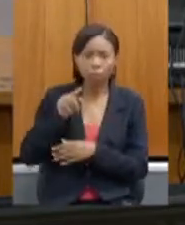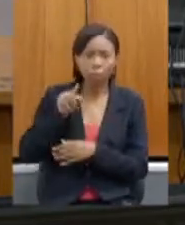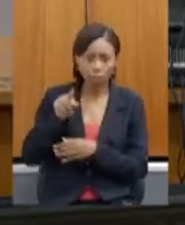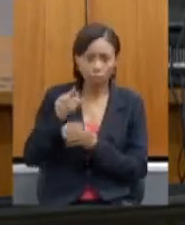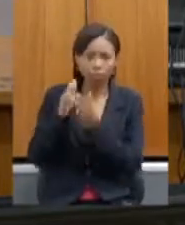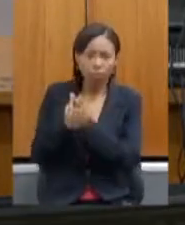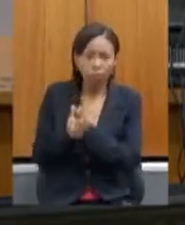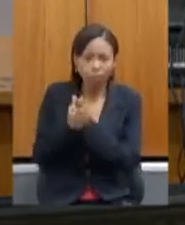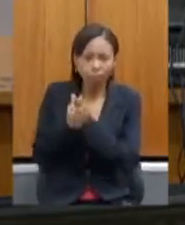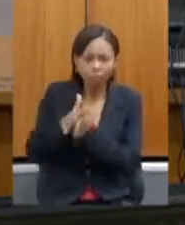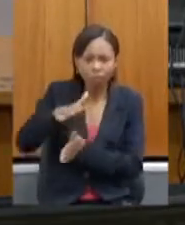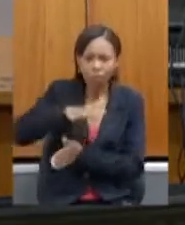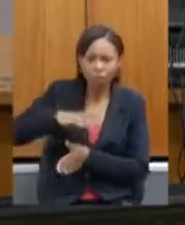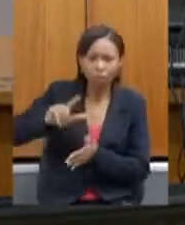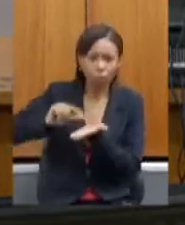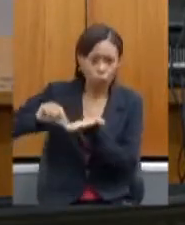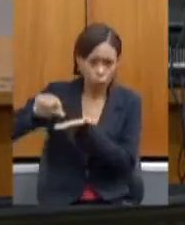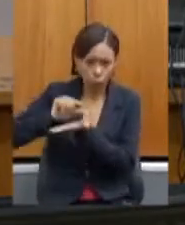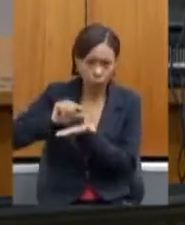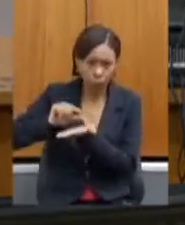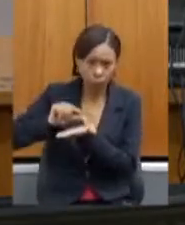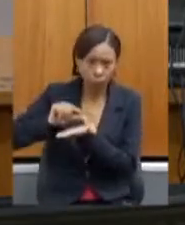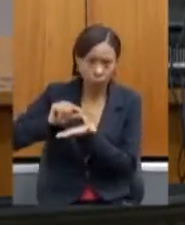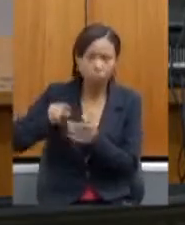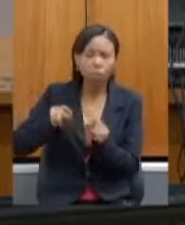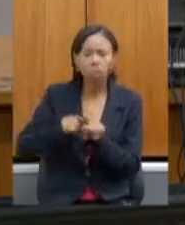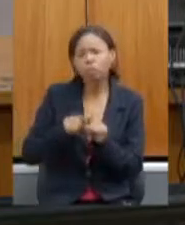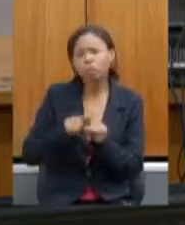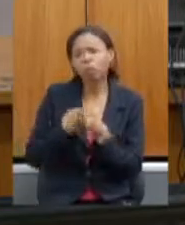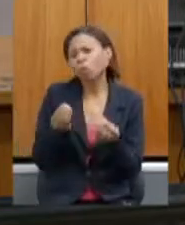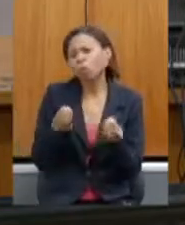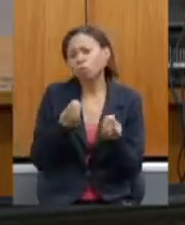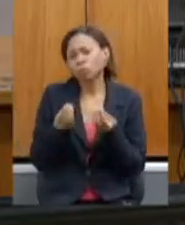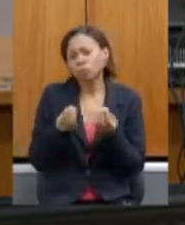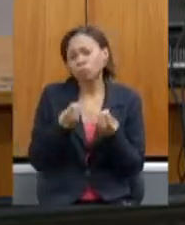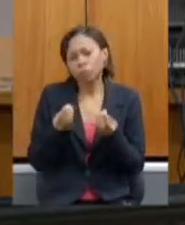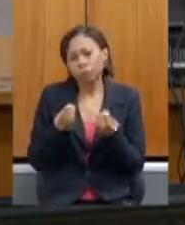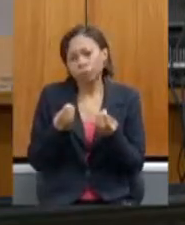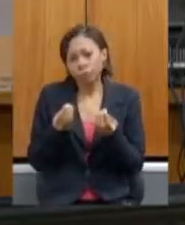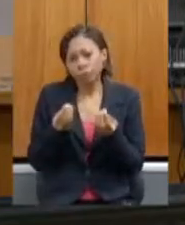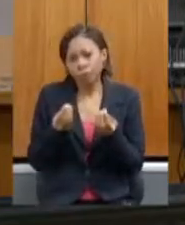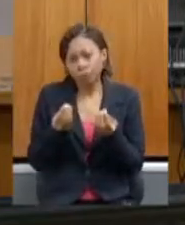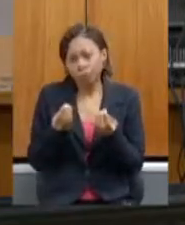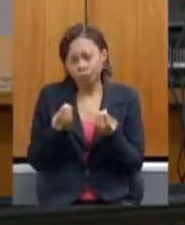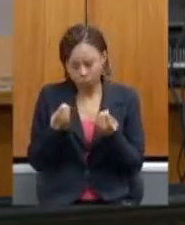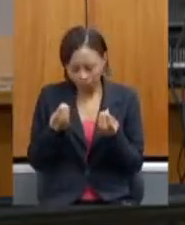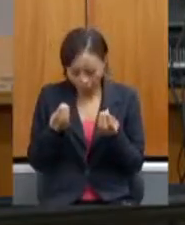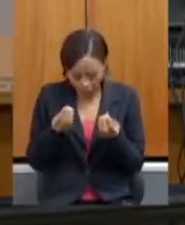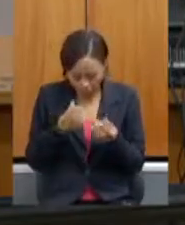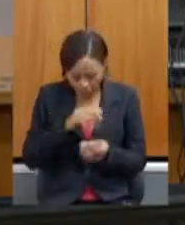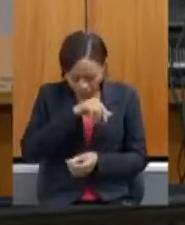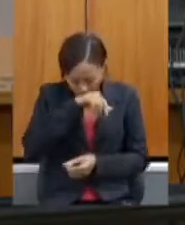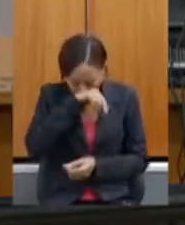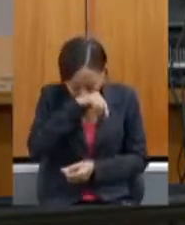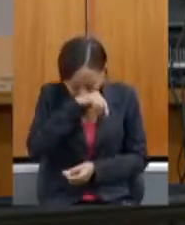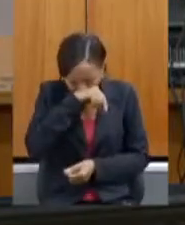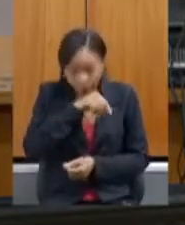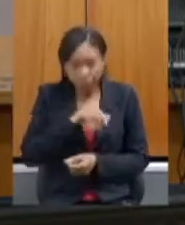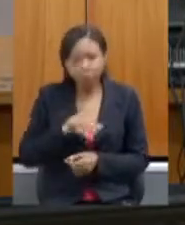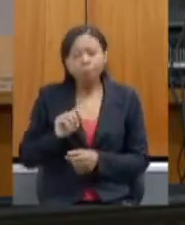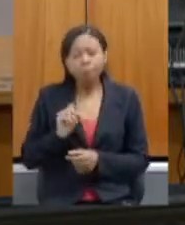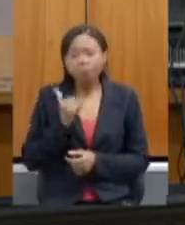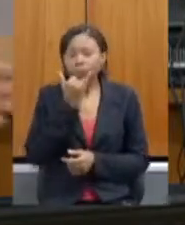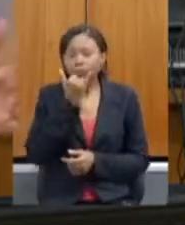quantas andam as questões do pagamento, que talvez vai ser o ano na